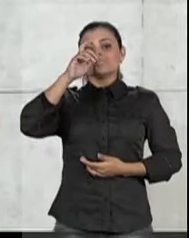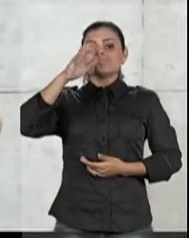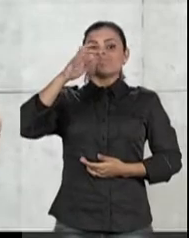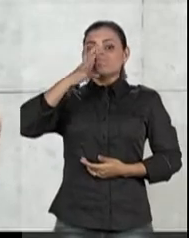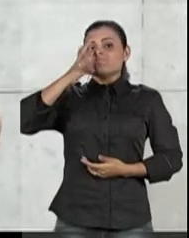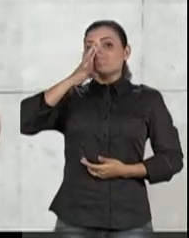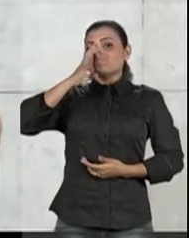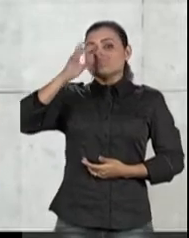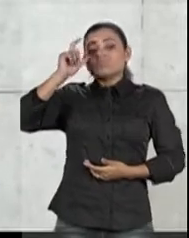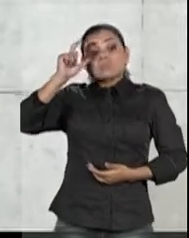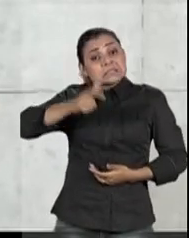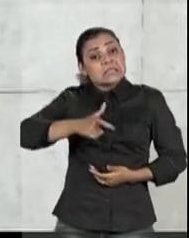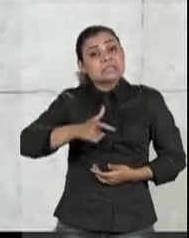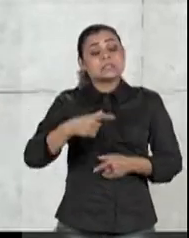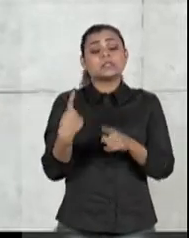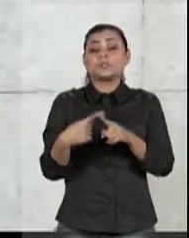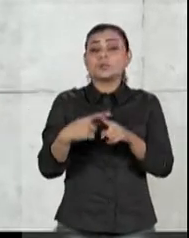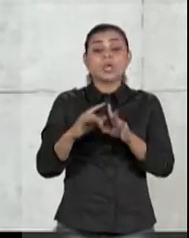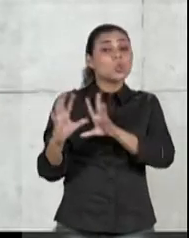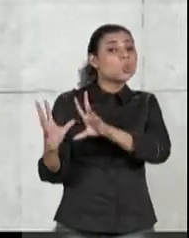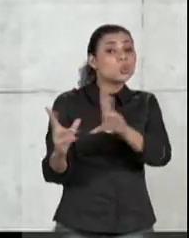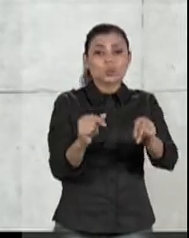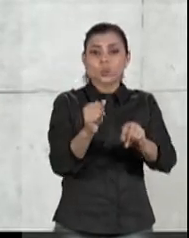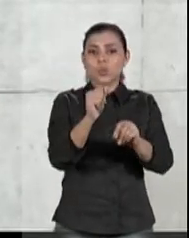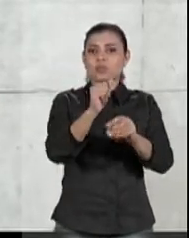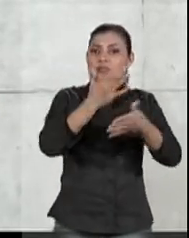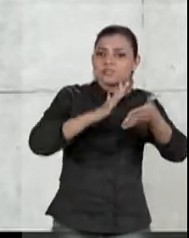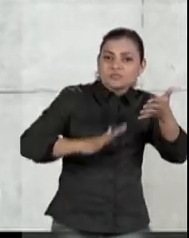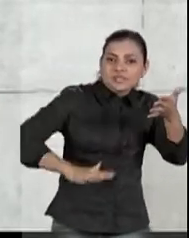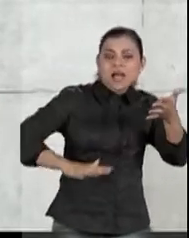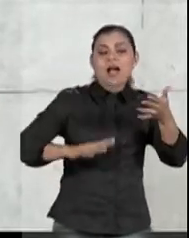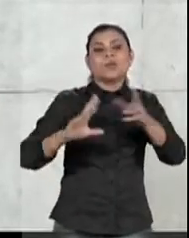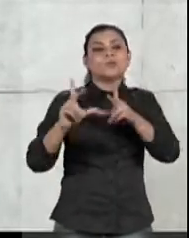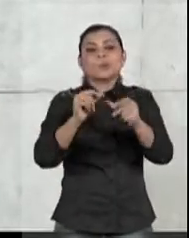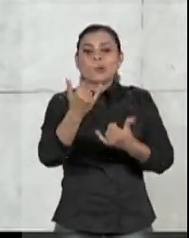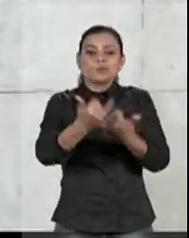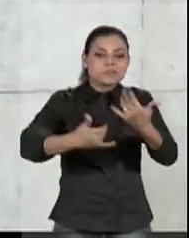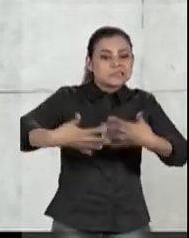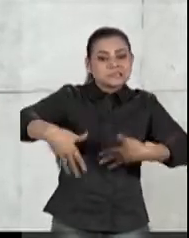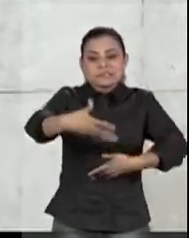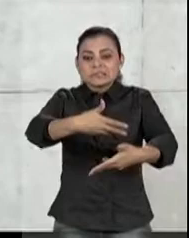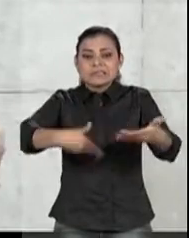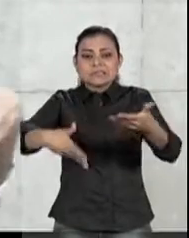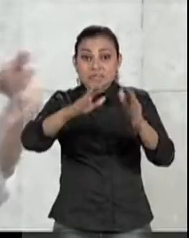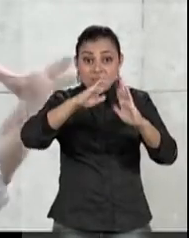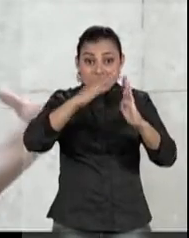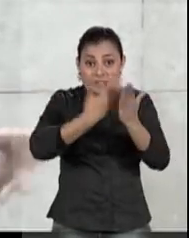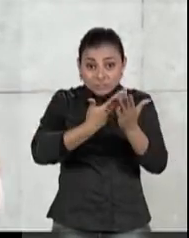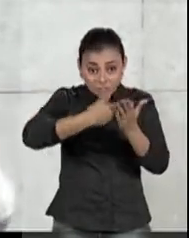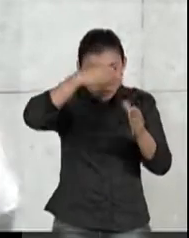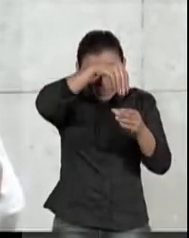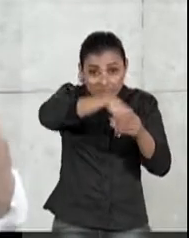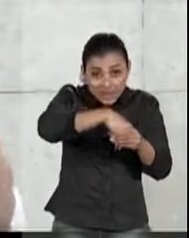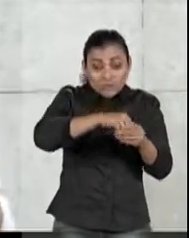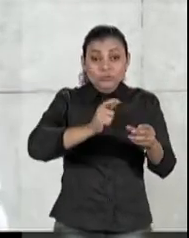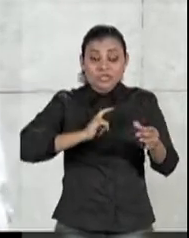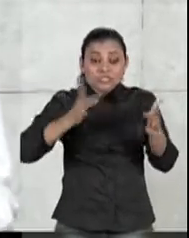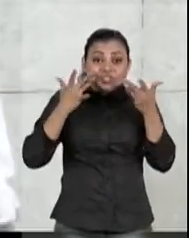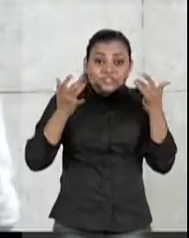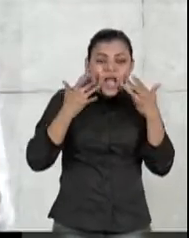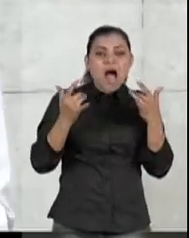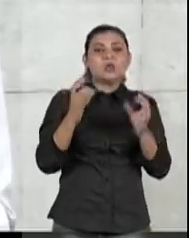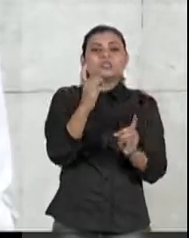o fato de que todas as atividades, depois de todas as atividades que elas fazem nas escolas, com peça de teatro, com